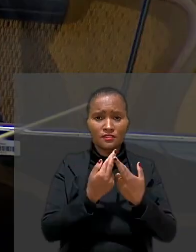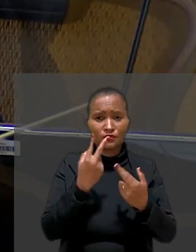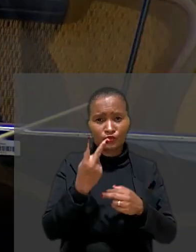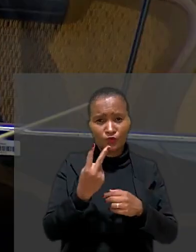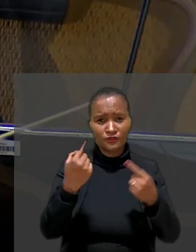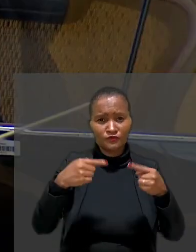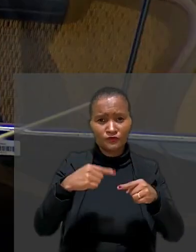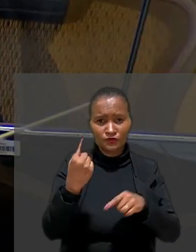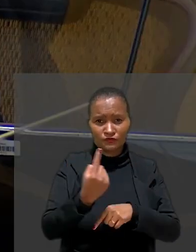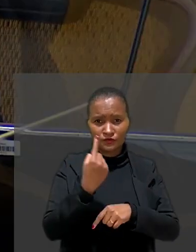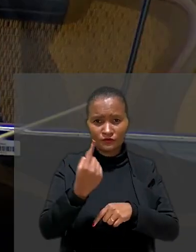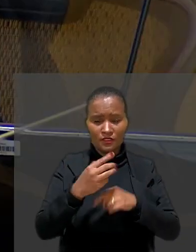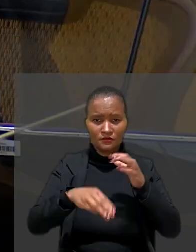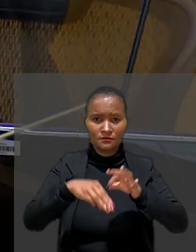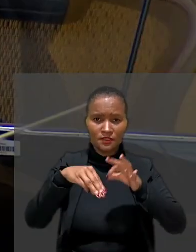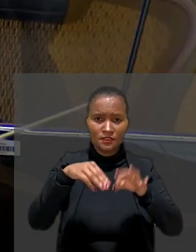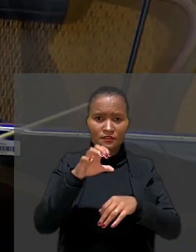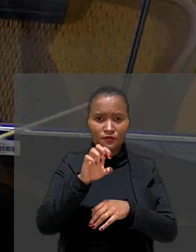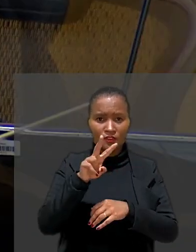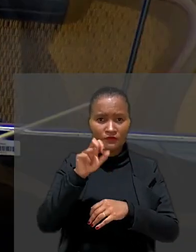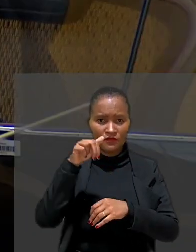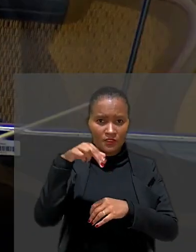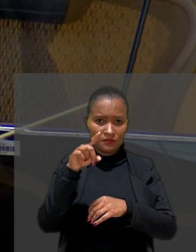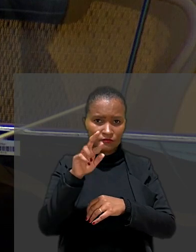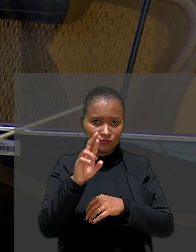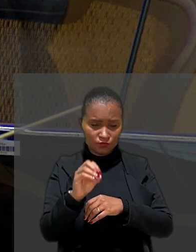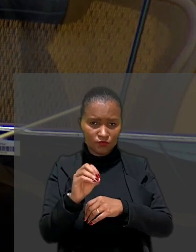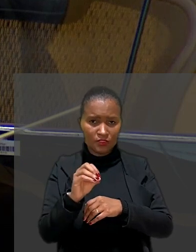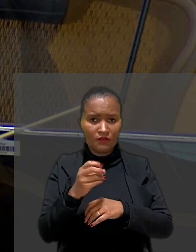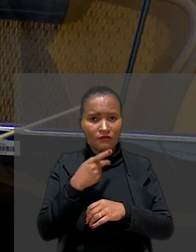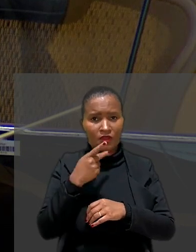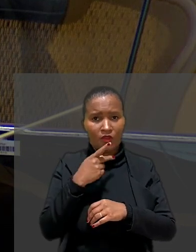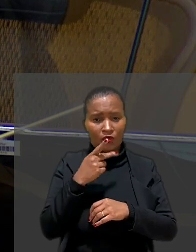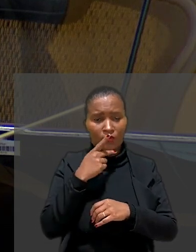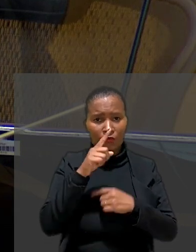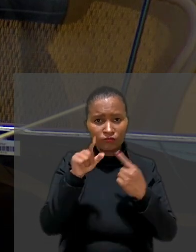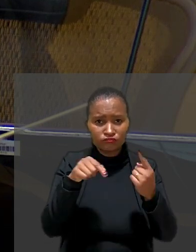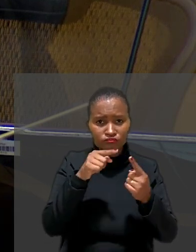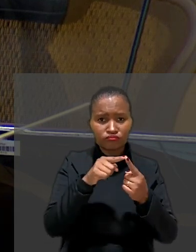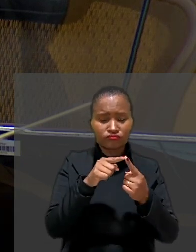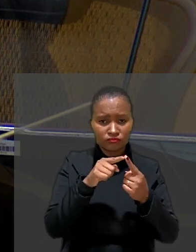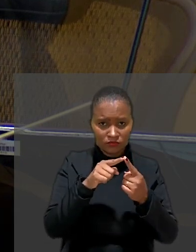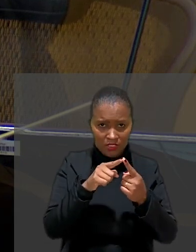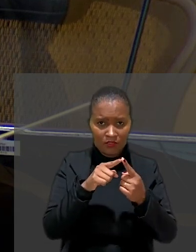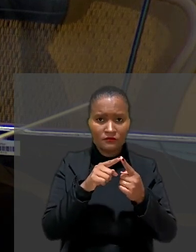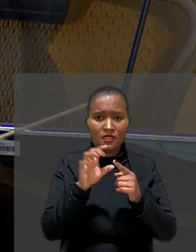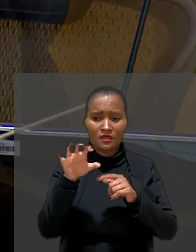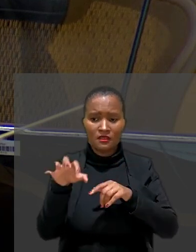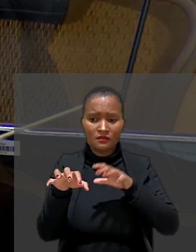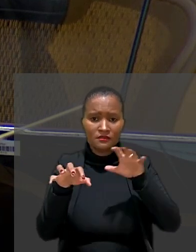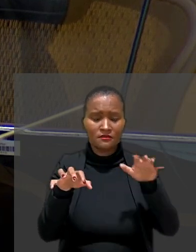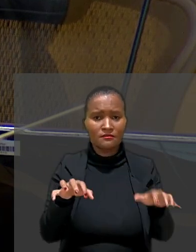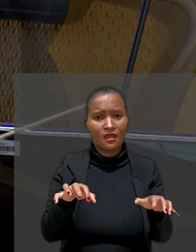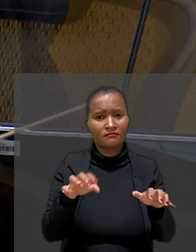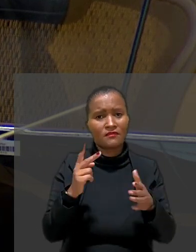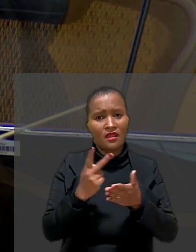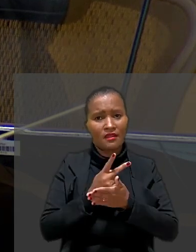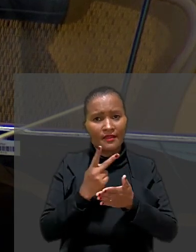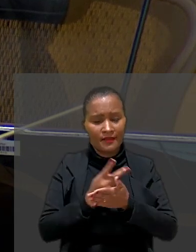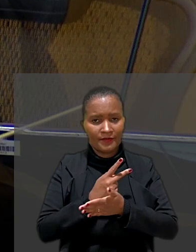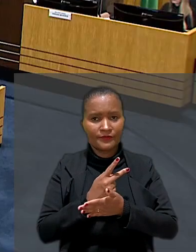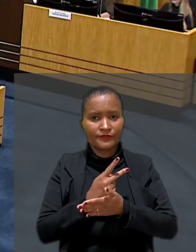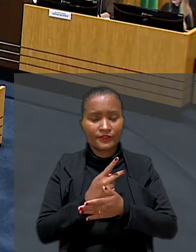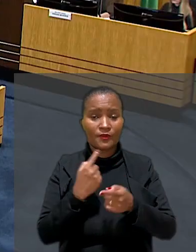sessão 2 de dissídios individuais, ministro Evandro Valadão, enfatizou que o objeto da transação entre as partes era